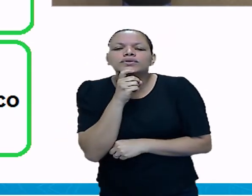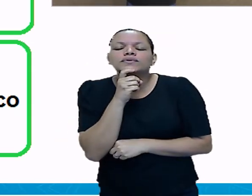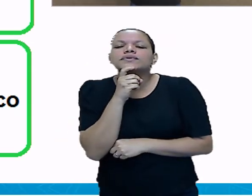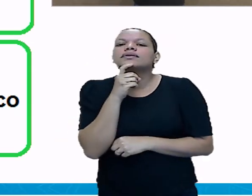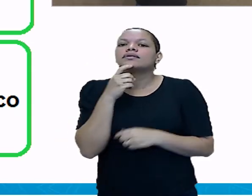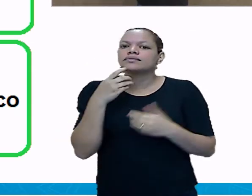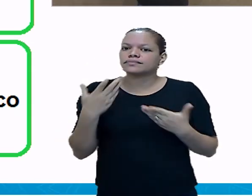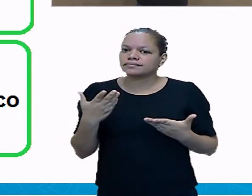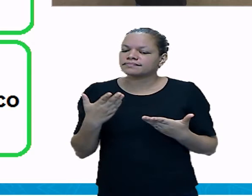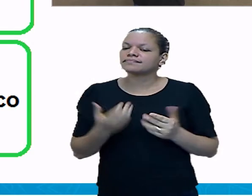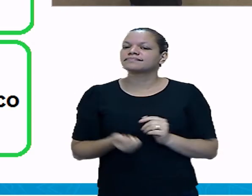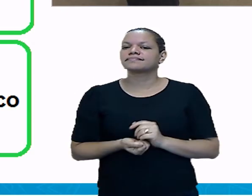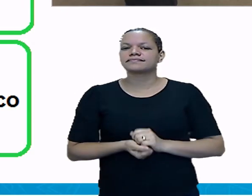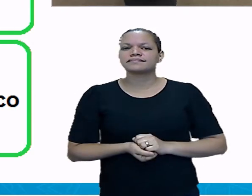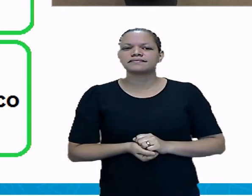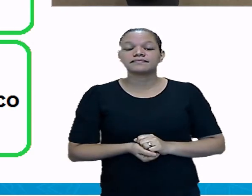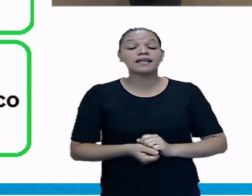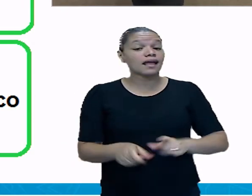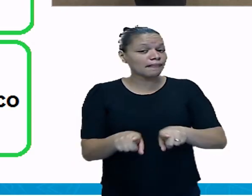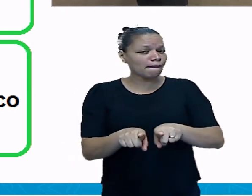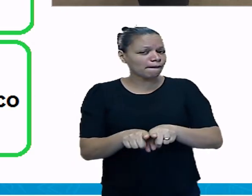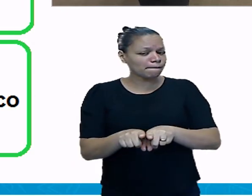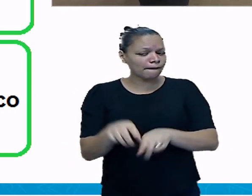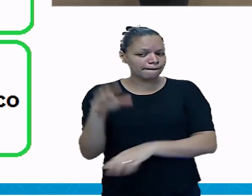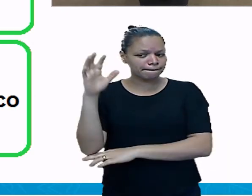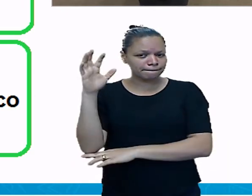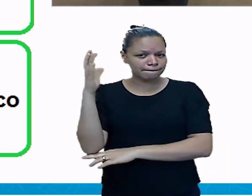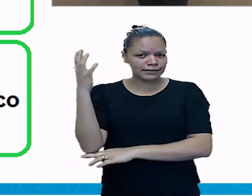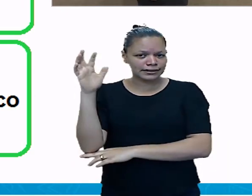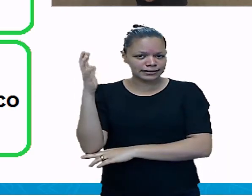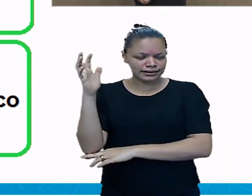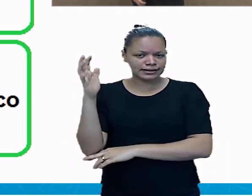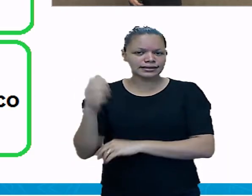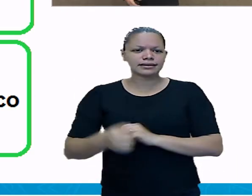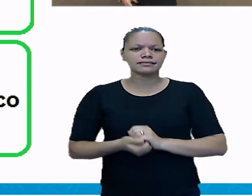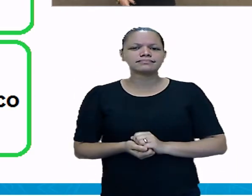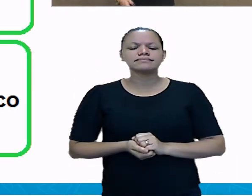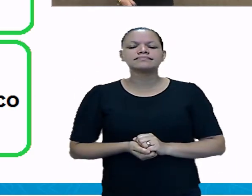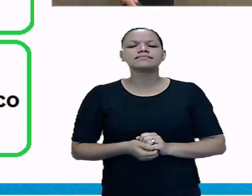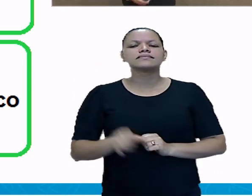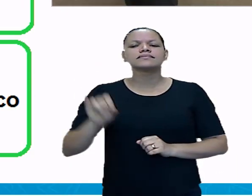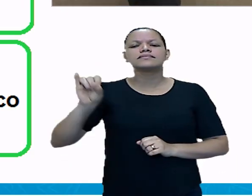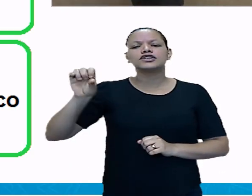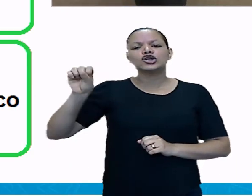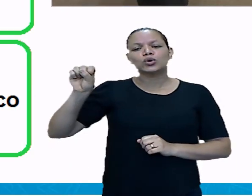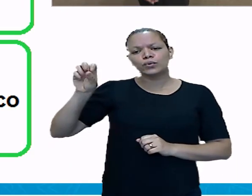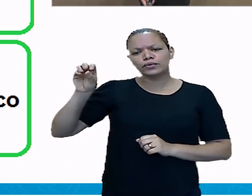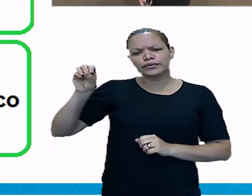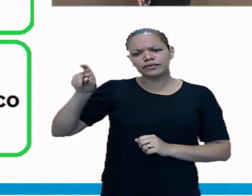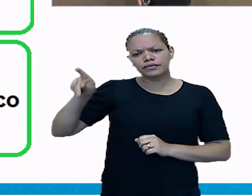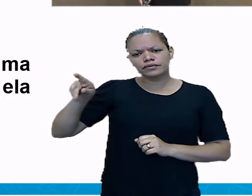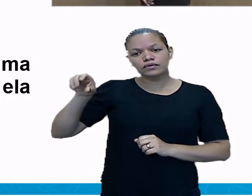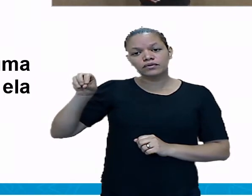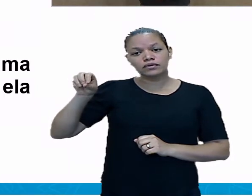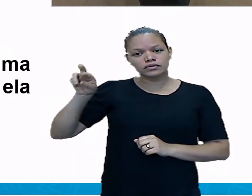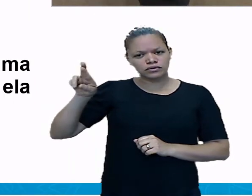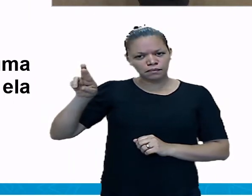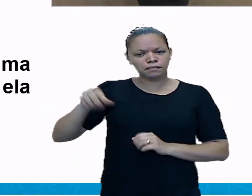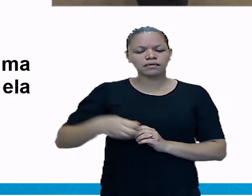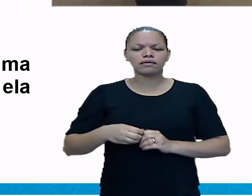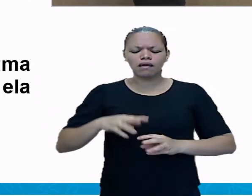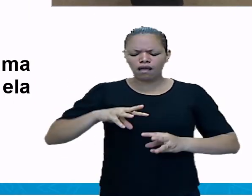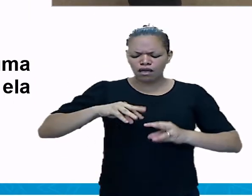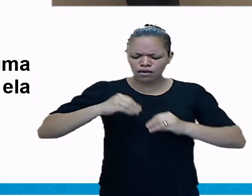mau condutor de calor. A madeira, o isopor e o plástico são alguns exemplos.